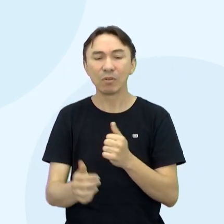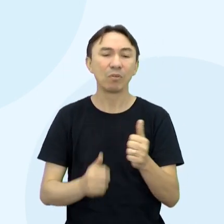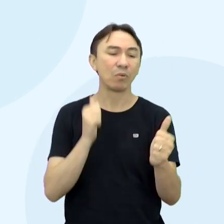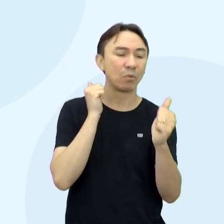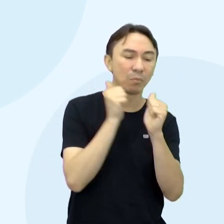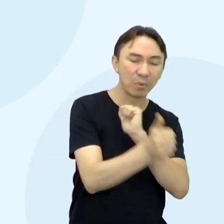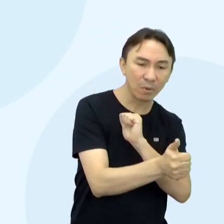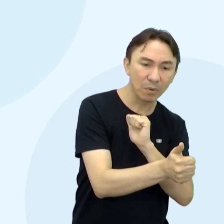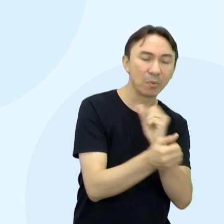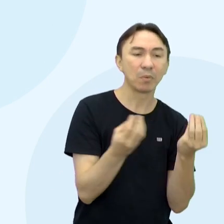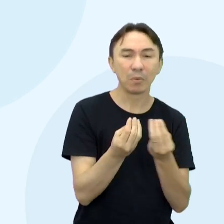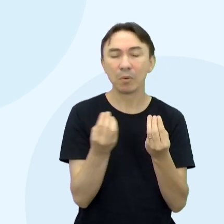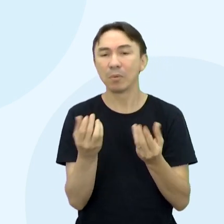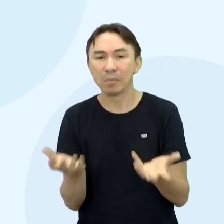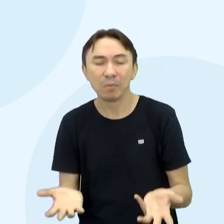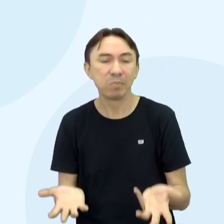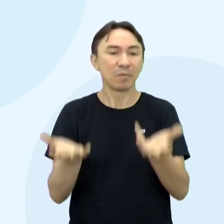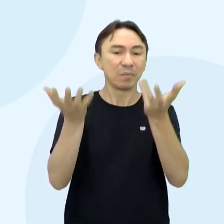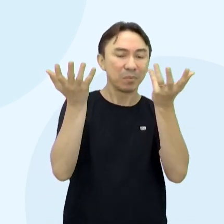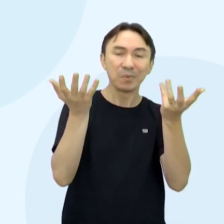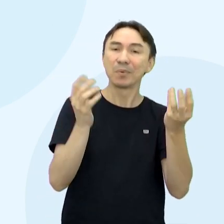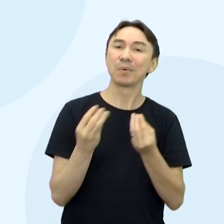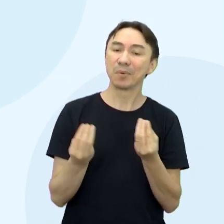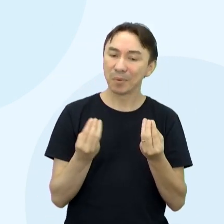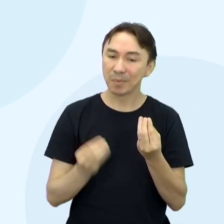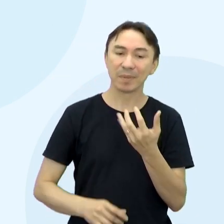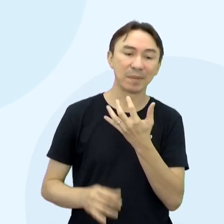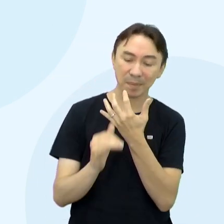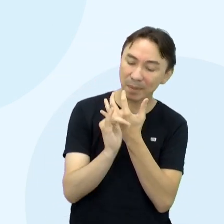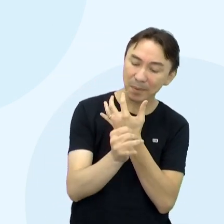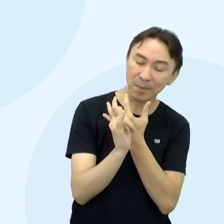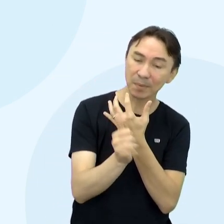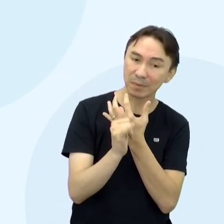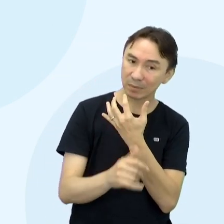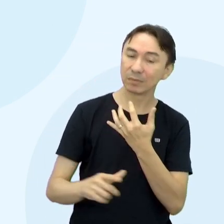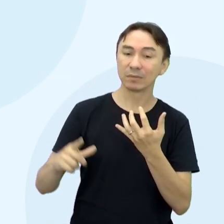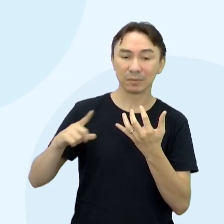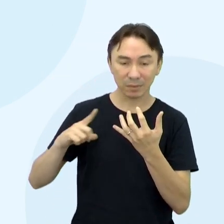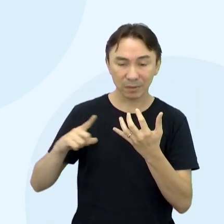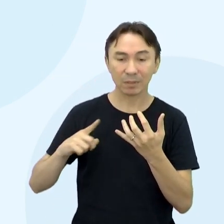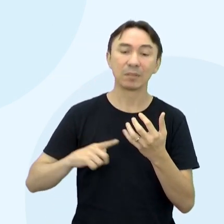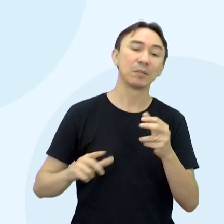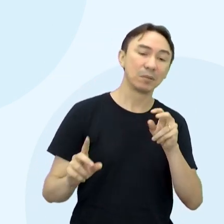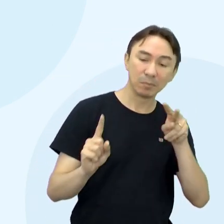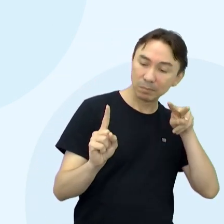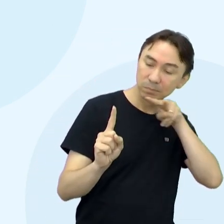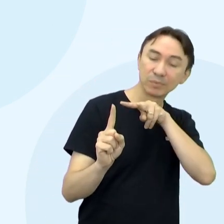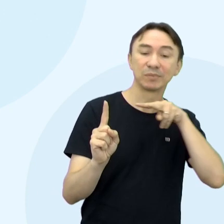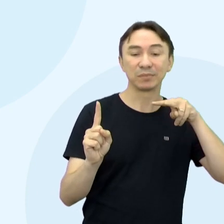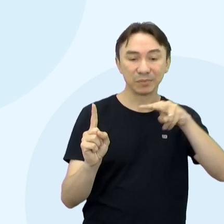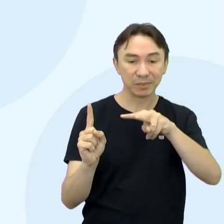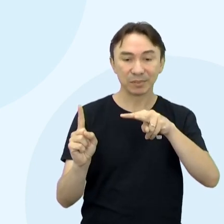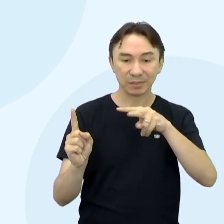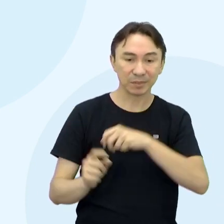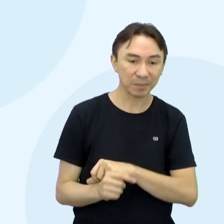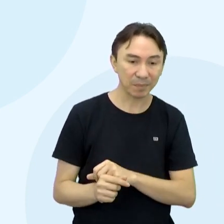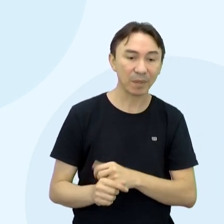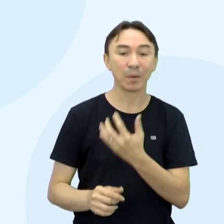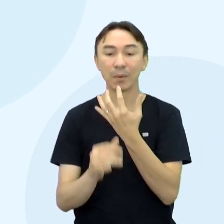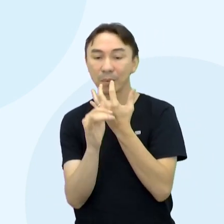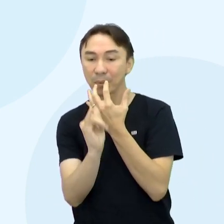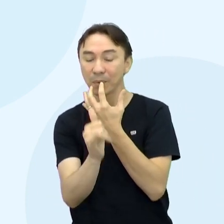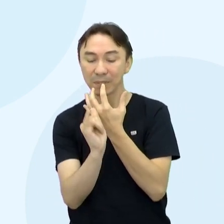olhar dos cronistas E em que canais de mídia as crônicas costumam estar presentes Então esse é um estudo mais